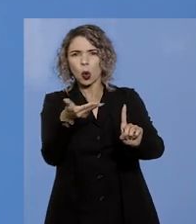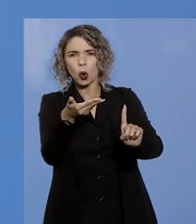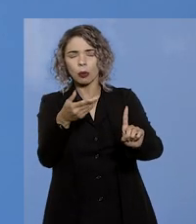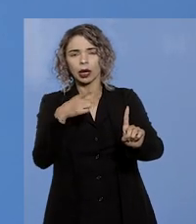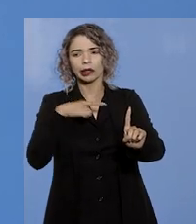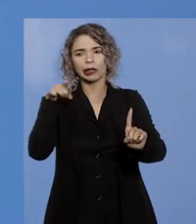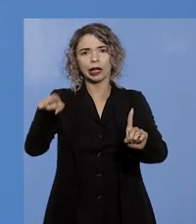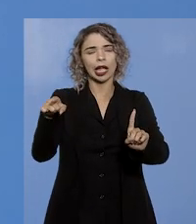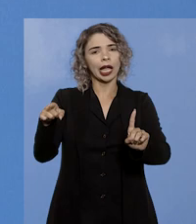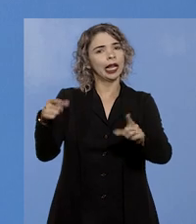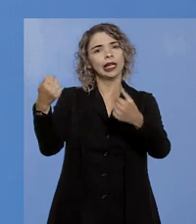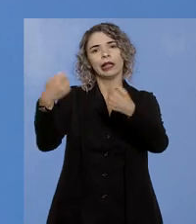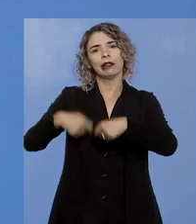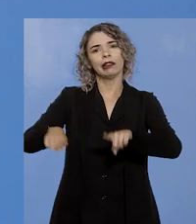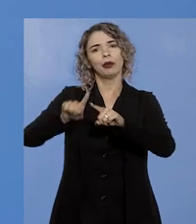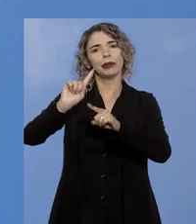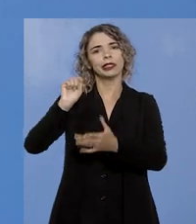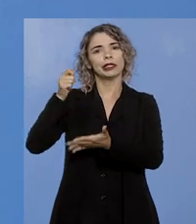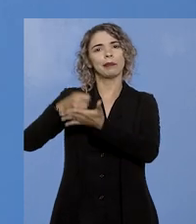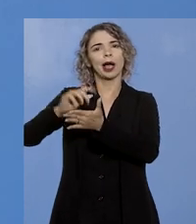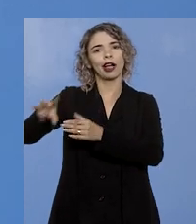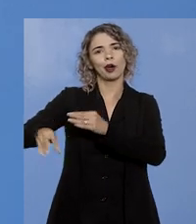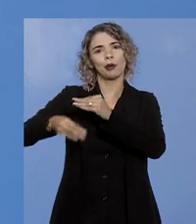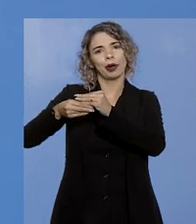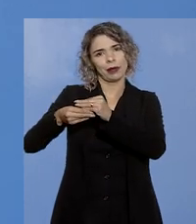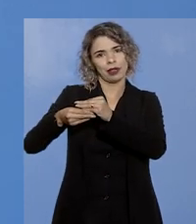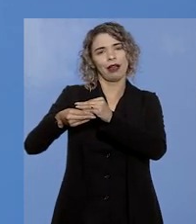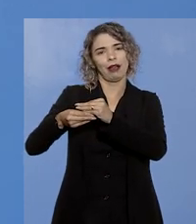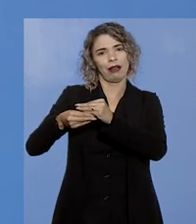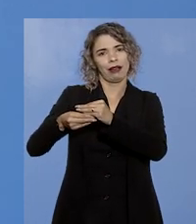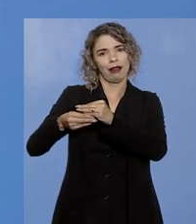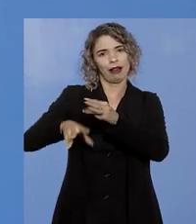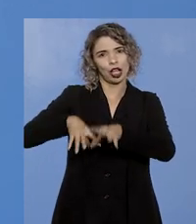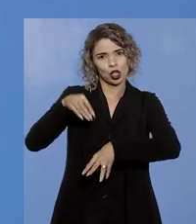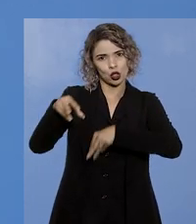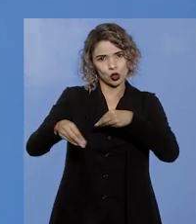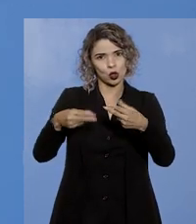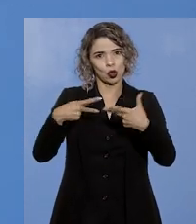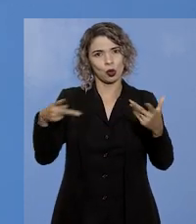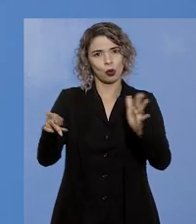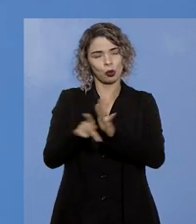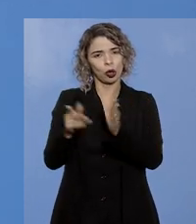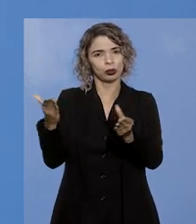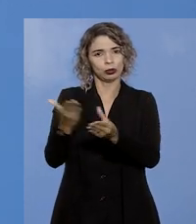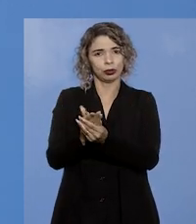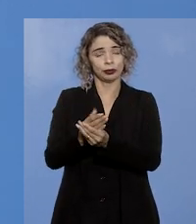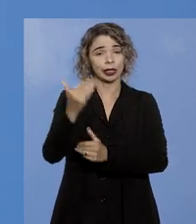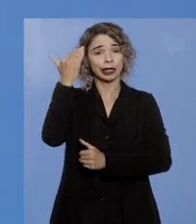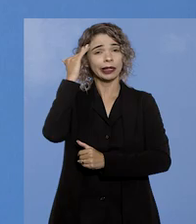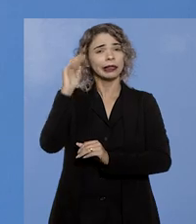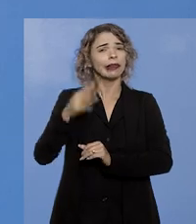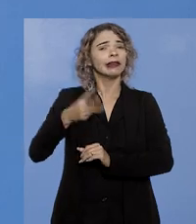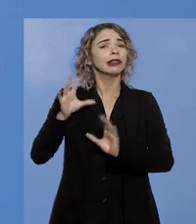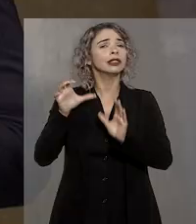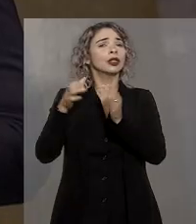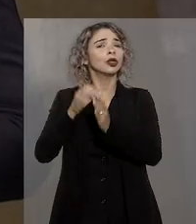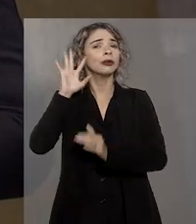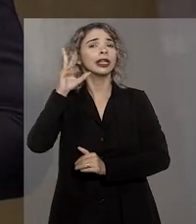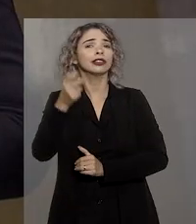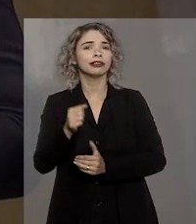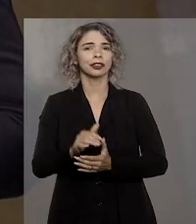réu isenta o autor de complementar pagamento de custas. Entenda a decisão da terceira turma.